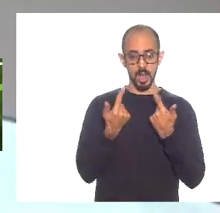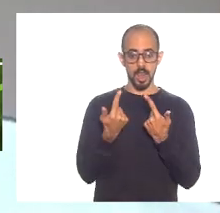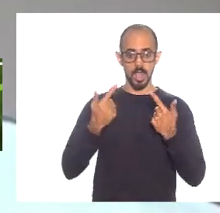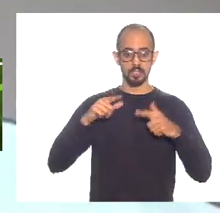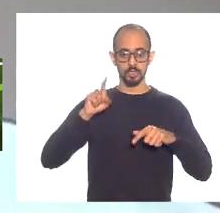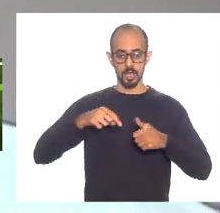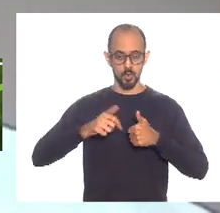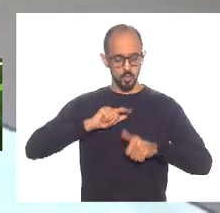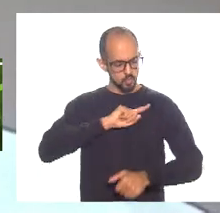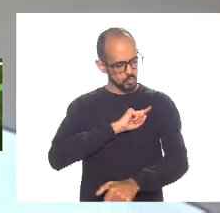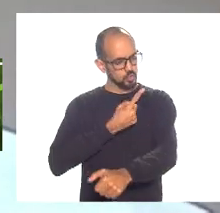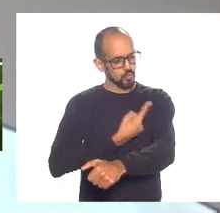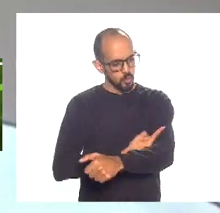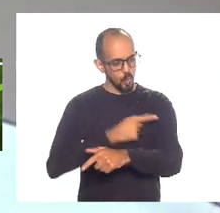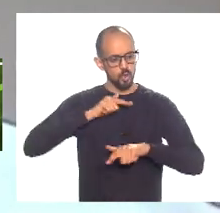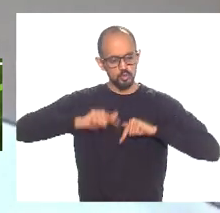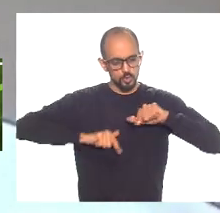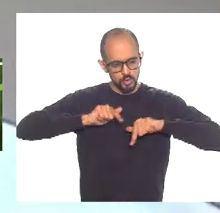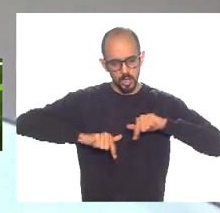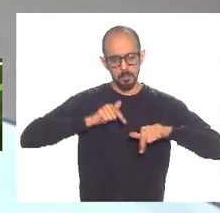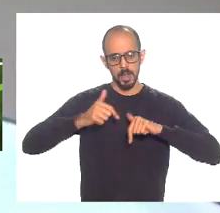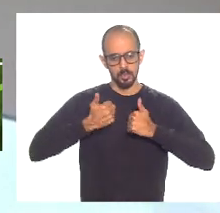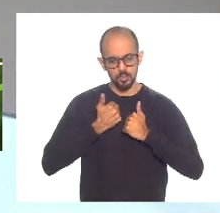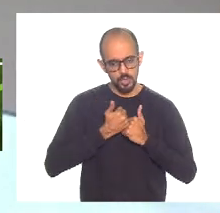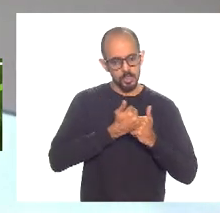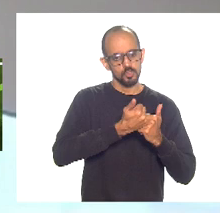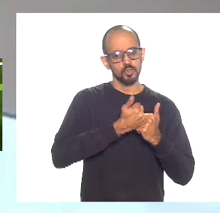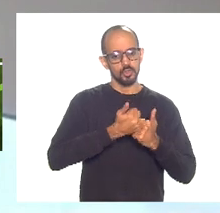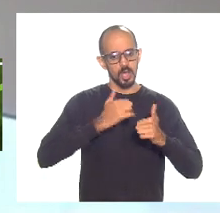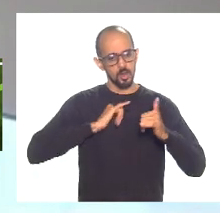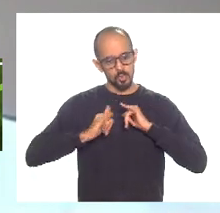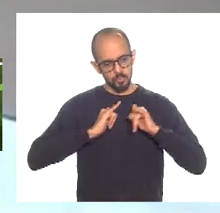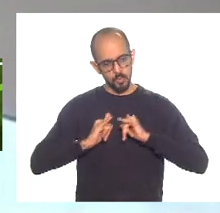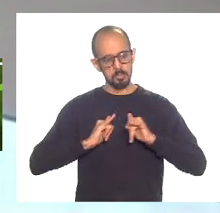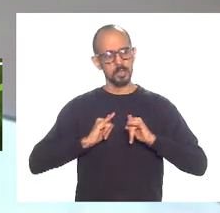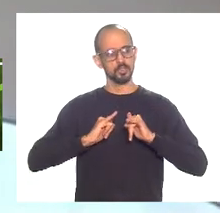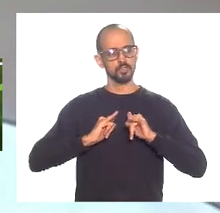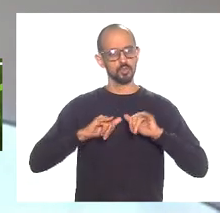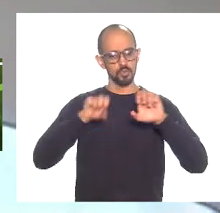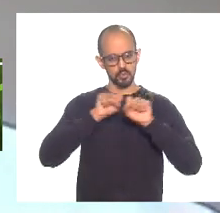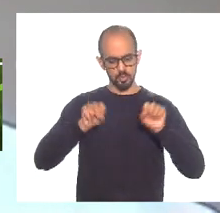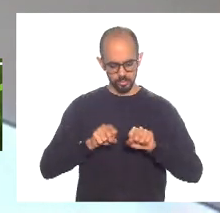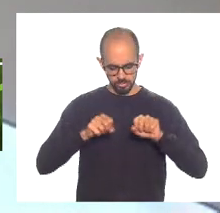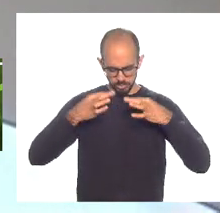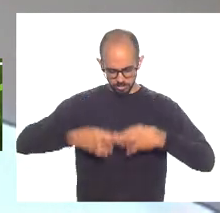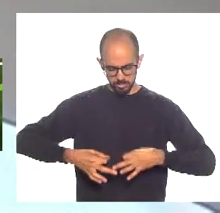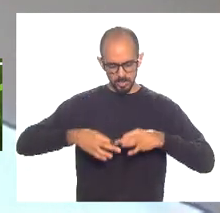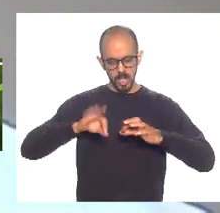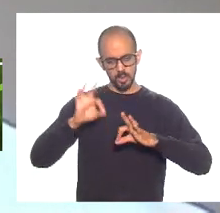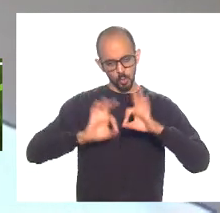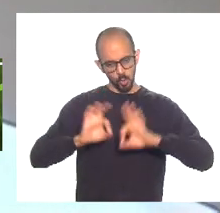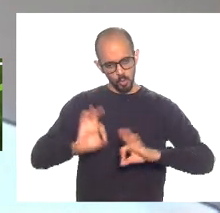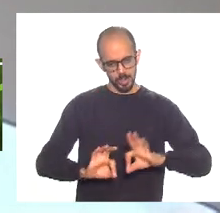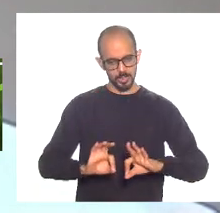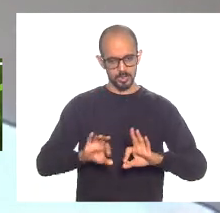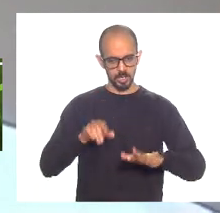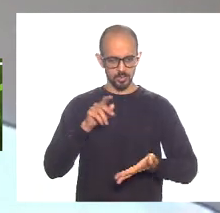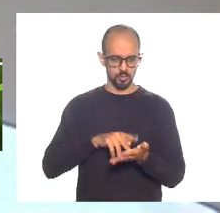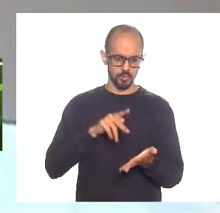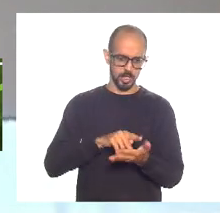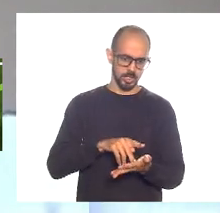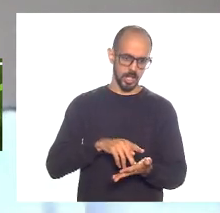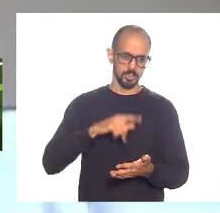esforço importante de trabalho para nos ajudar a trabalhar com dados bem sistematizados bem organizados que realmente tem um